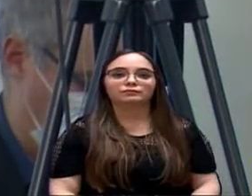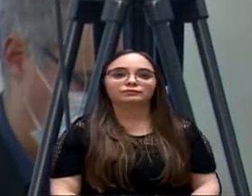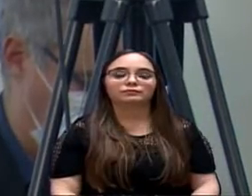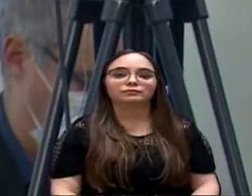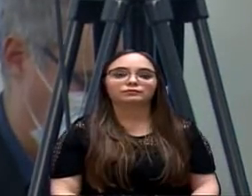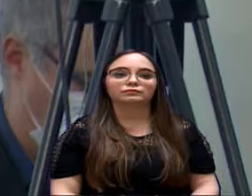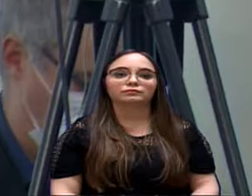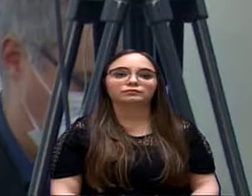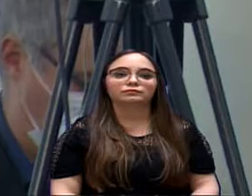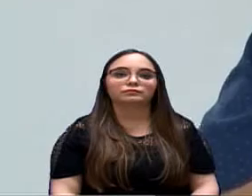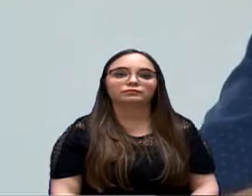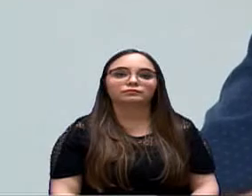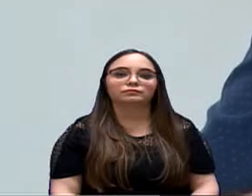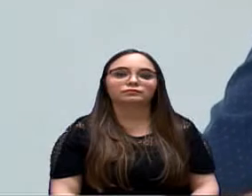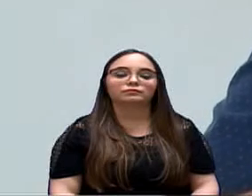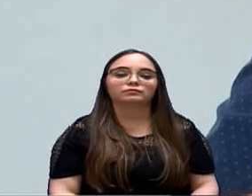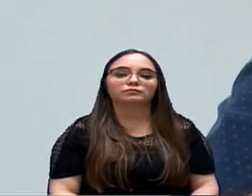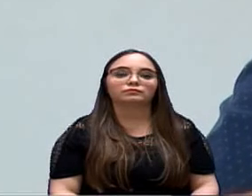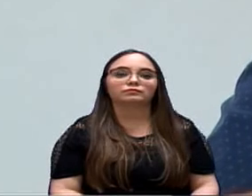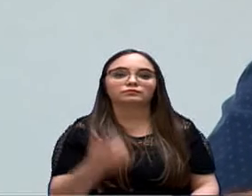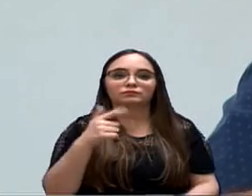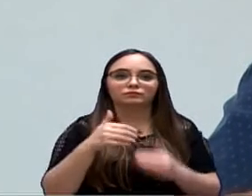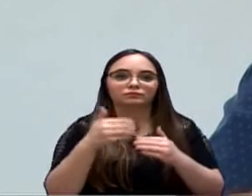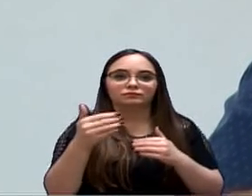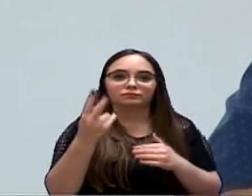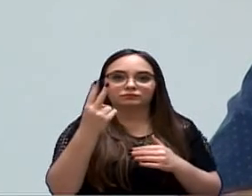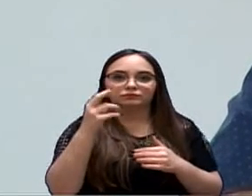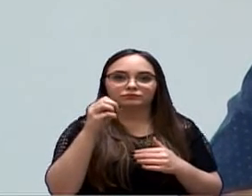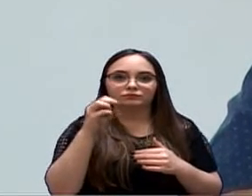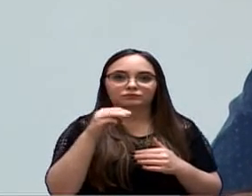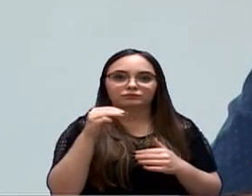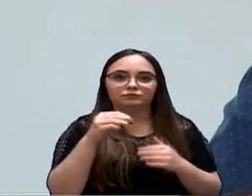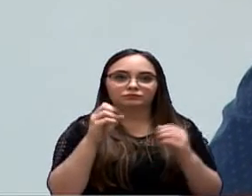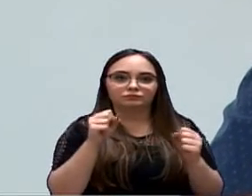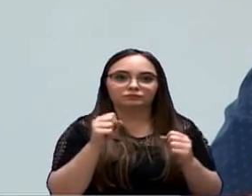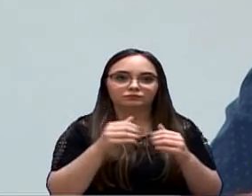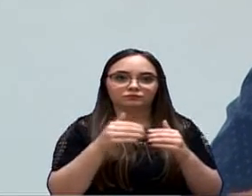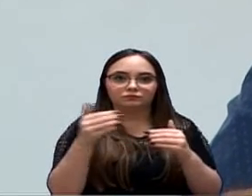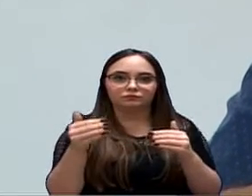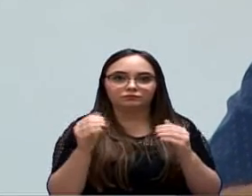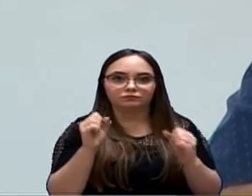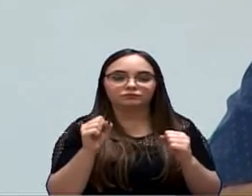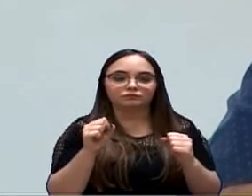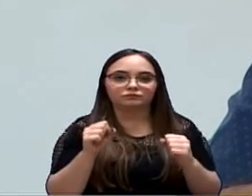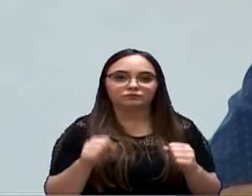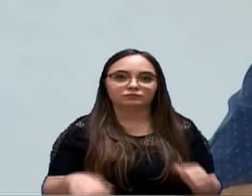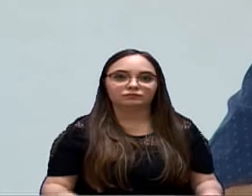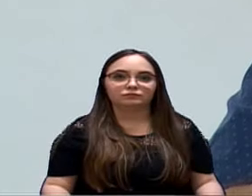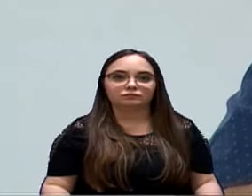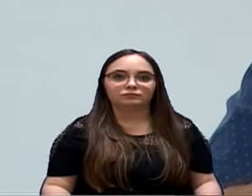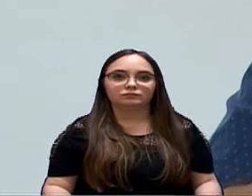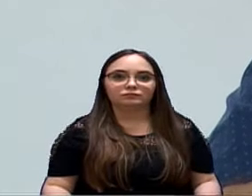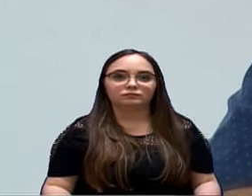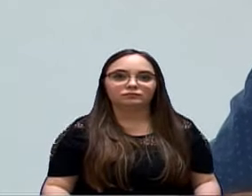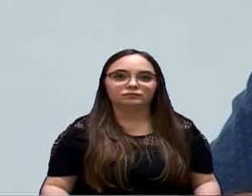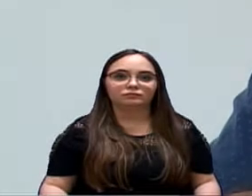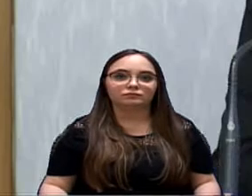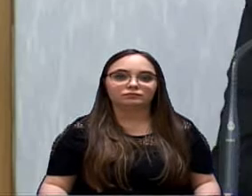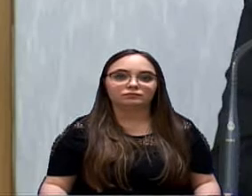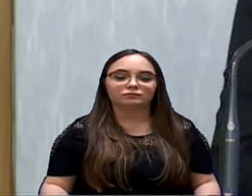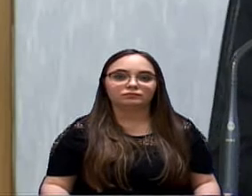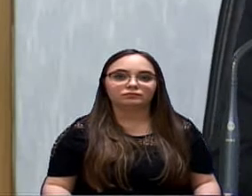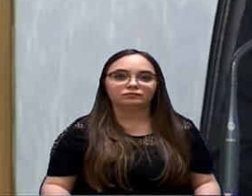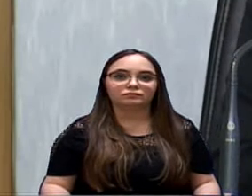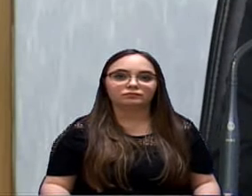E antes disso, eu peço um prazo de 20 minutos regimentais, Urto, a prorrogação, só para... Mais 20 minutos? É. Mais 20.